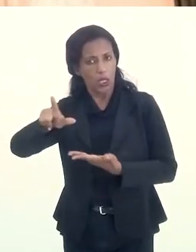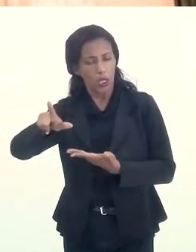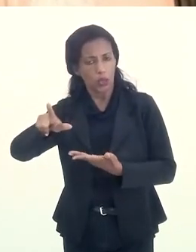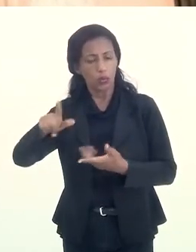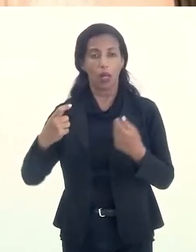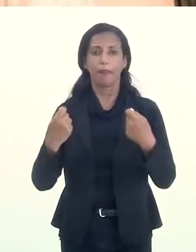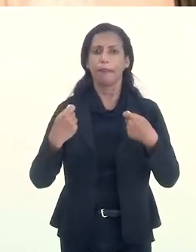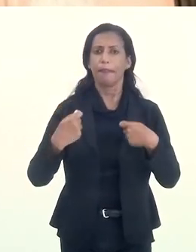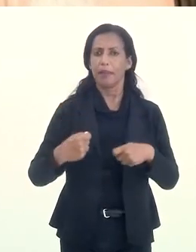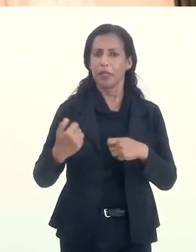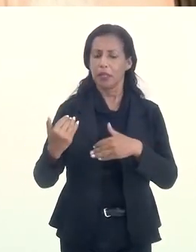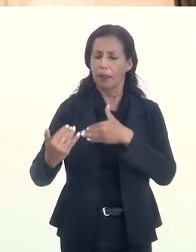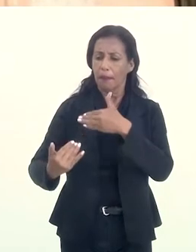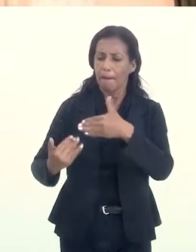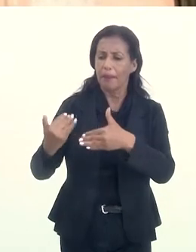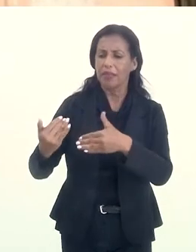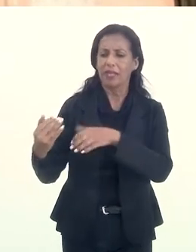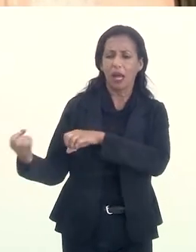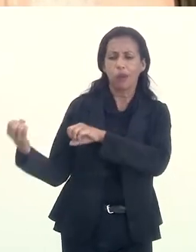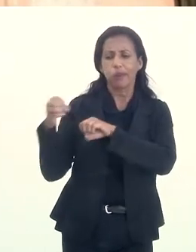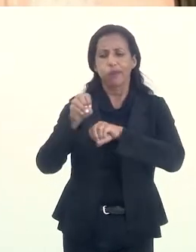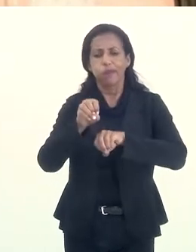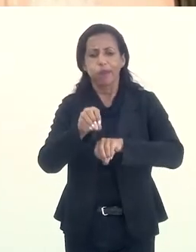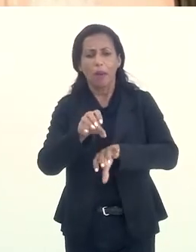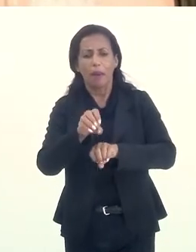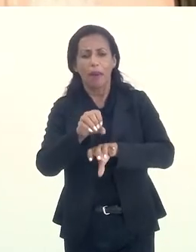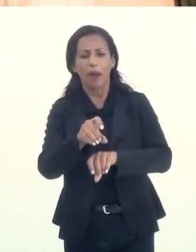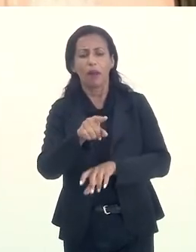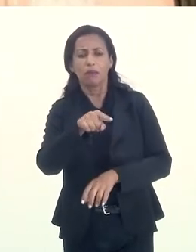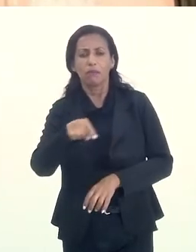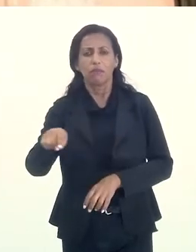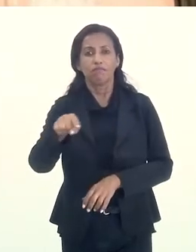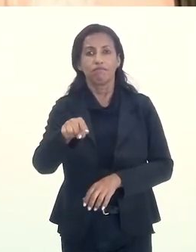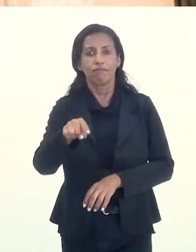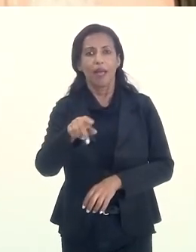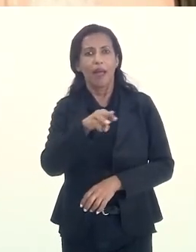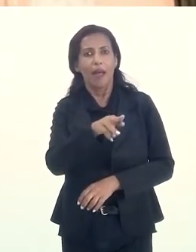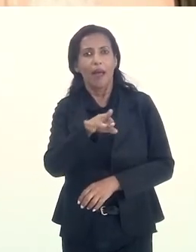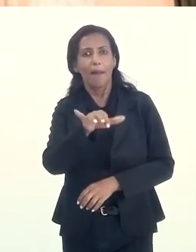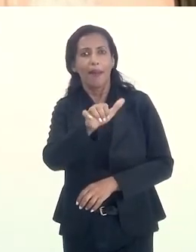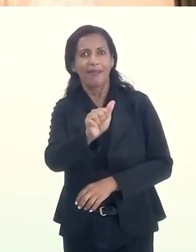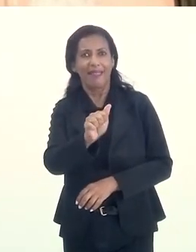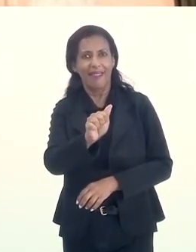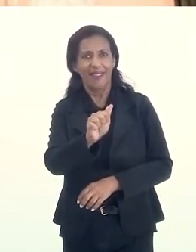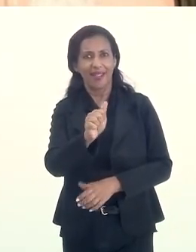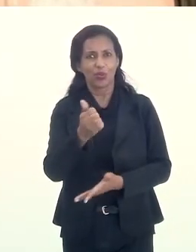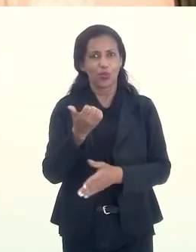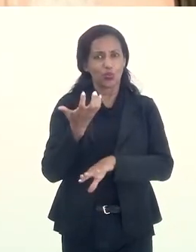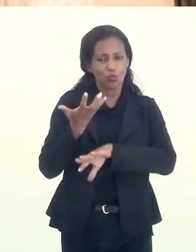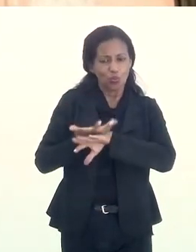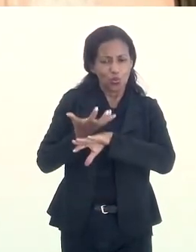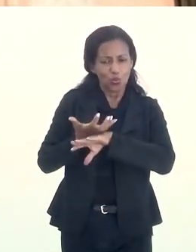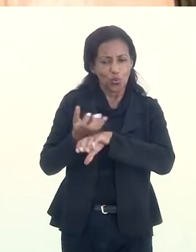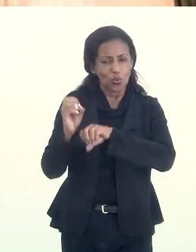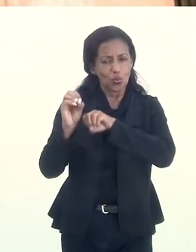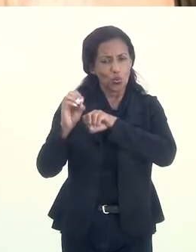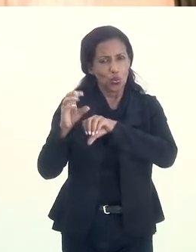nós precisamos passar para o aluno a convicção de que a matéria do nosso estudo